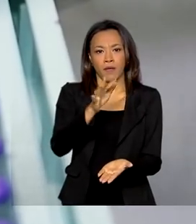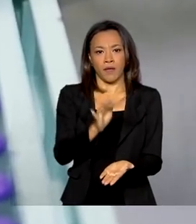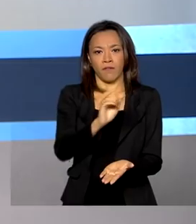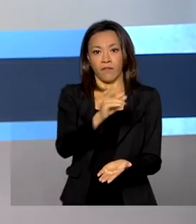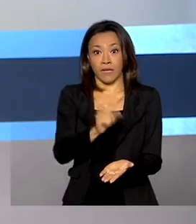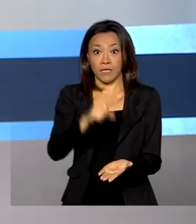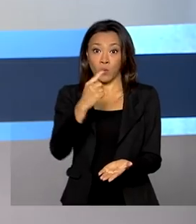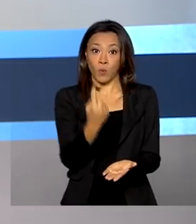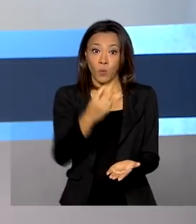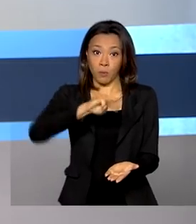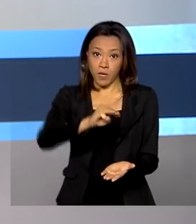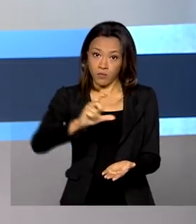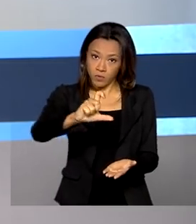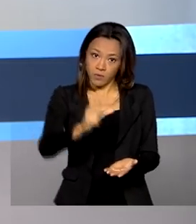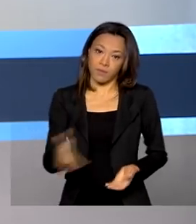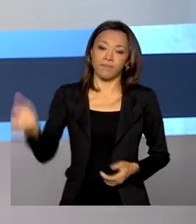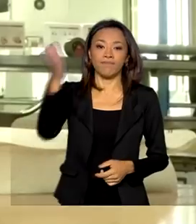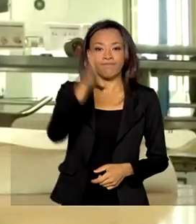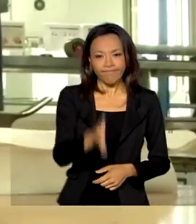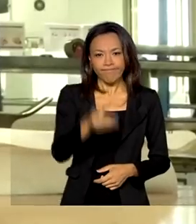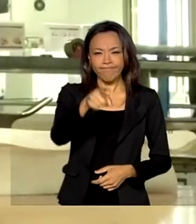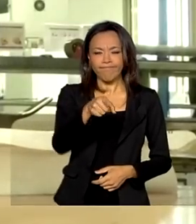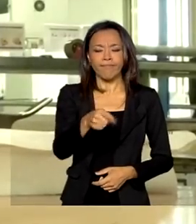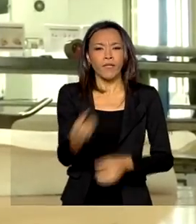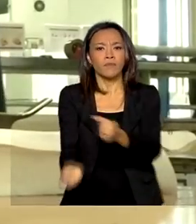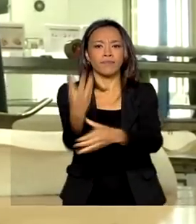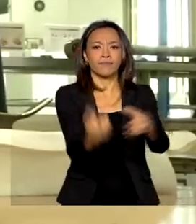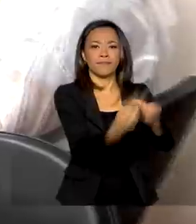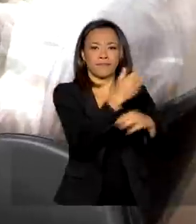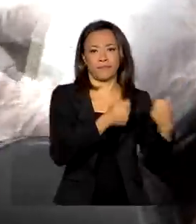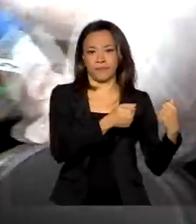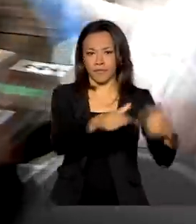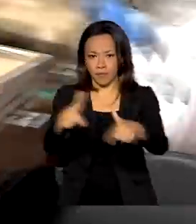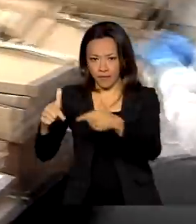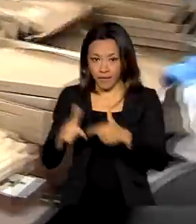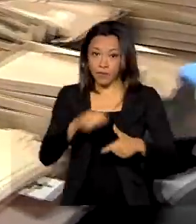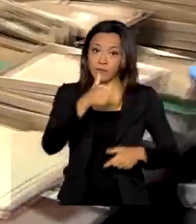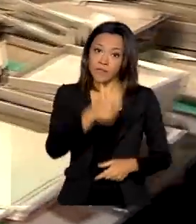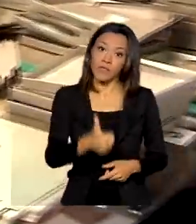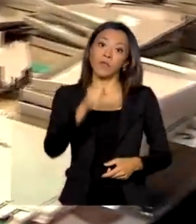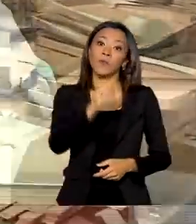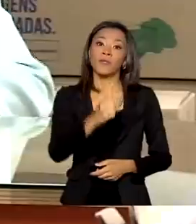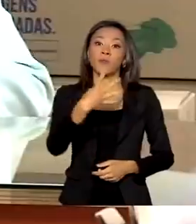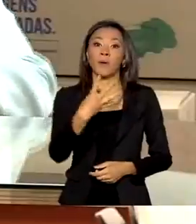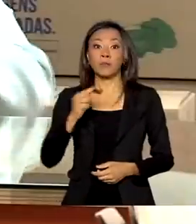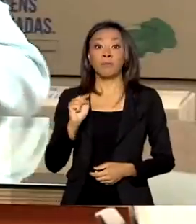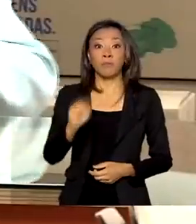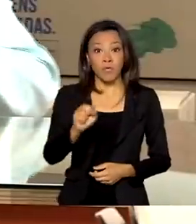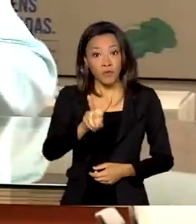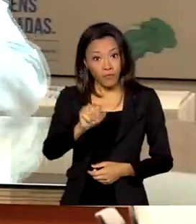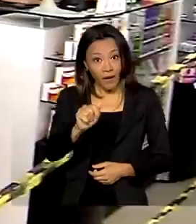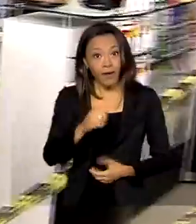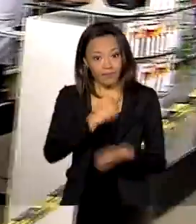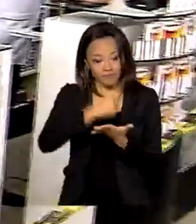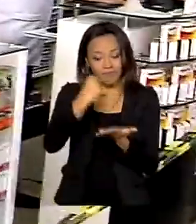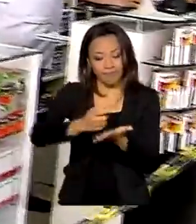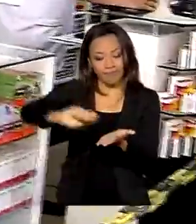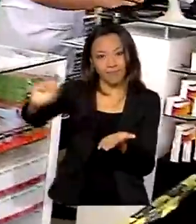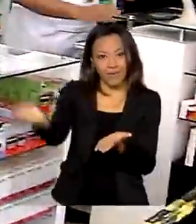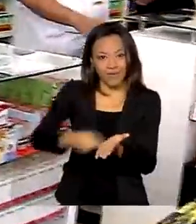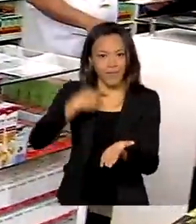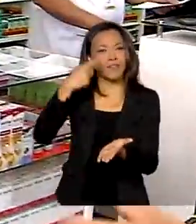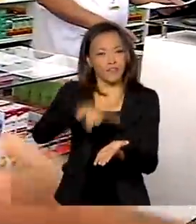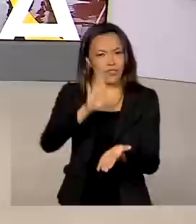doses. E veja também, geração de empregos. 184 mil vagas com carteira assinada foram